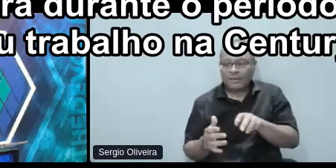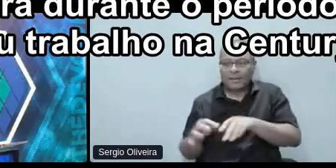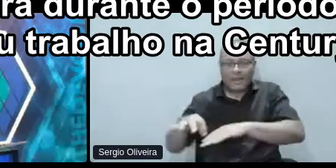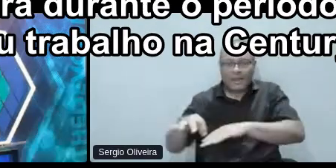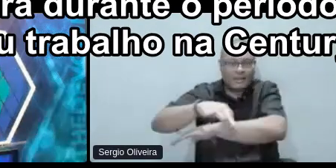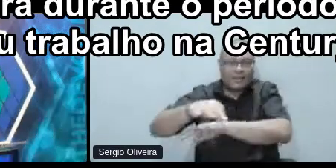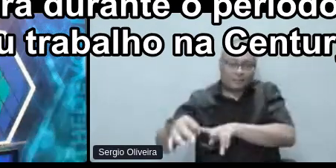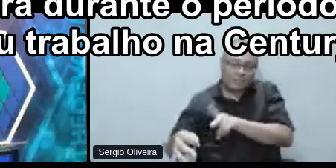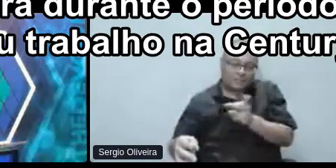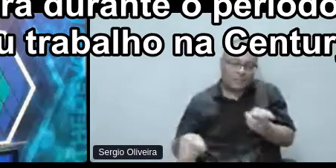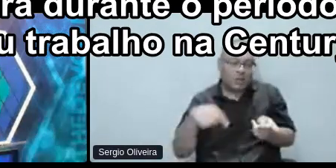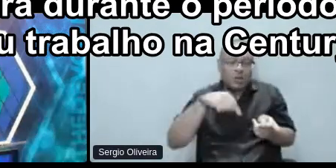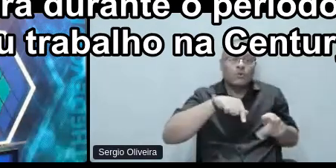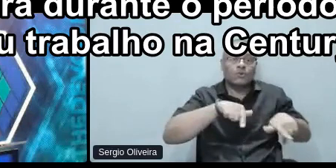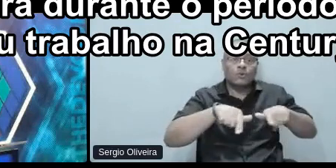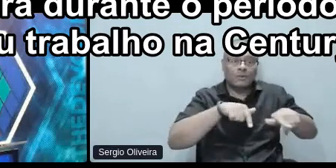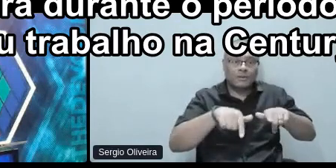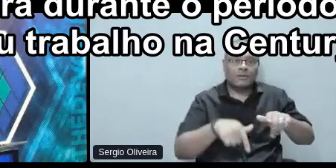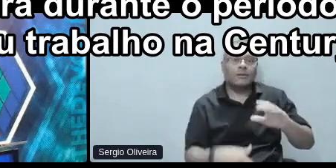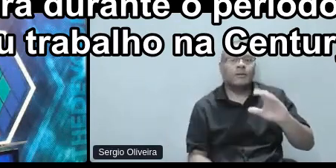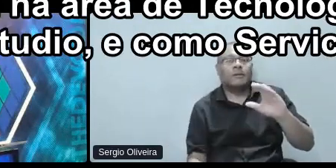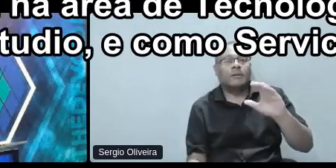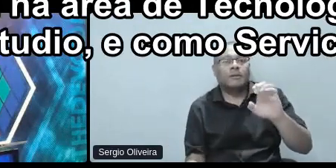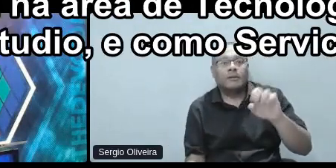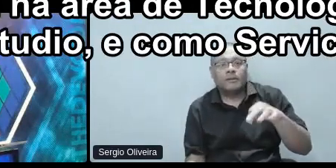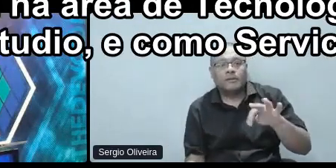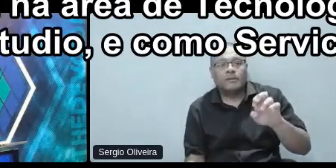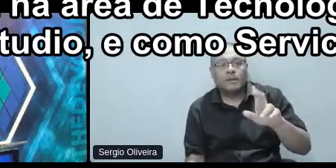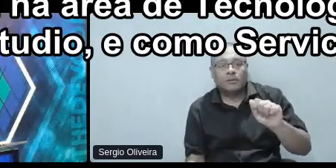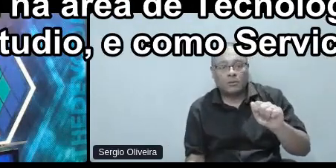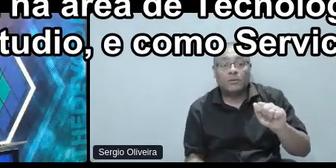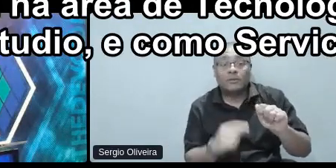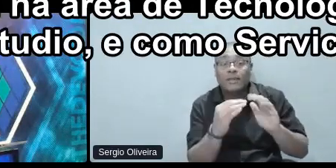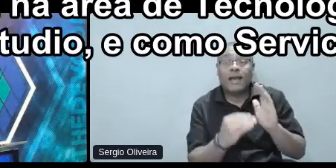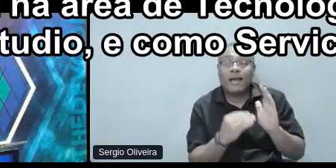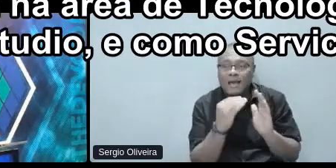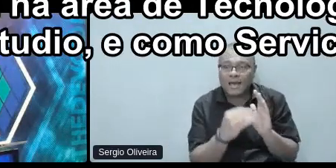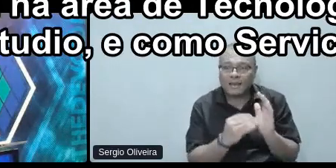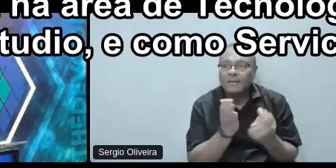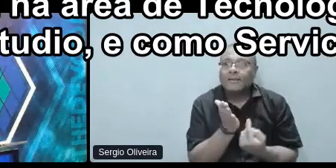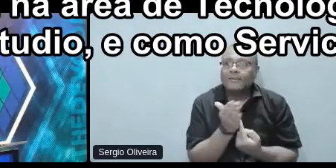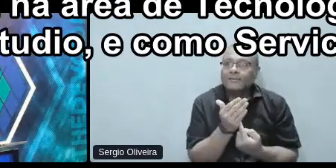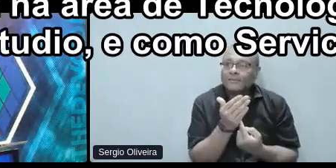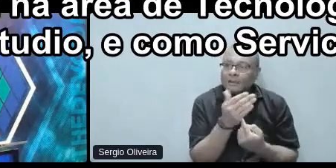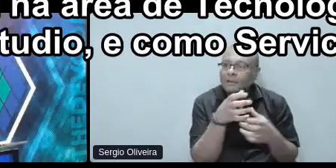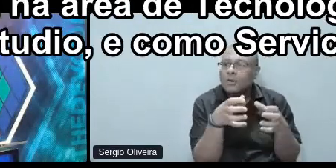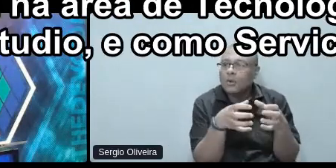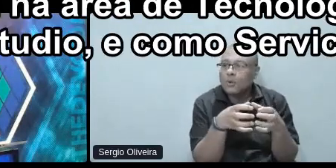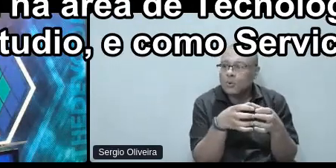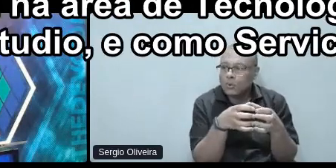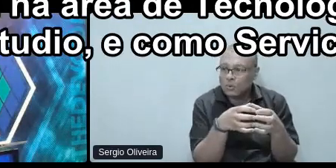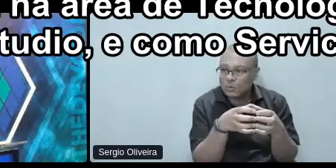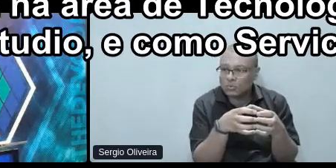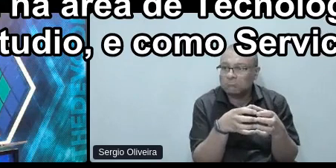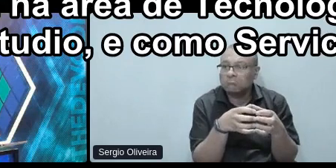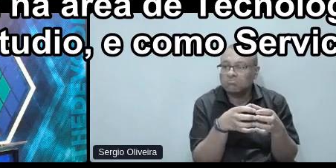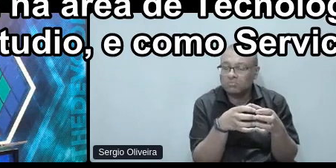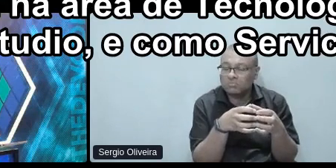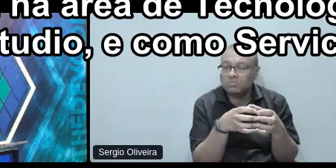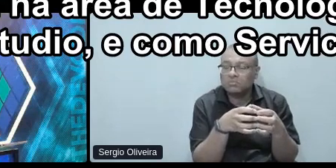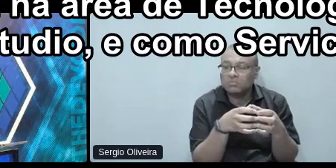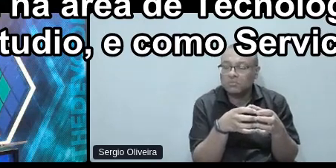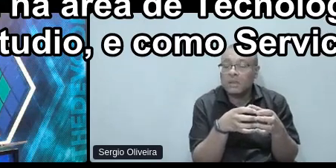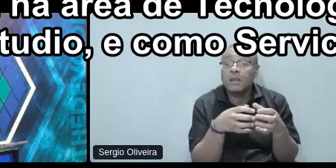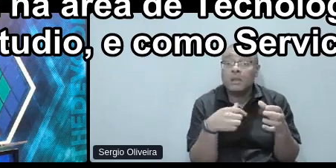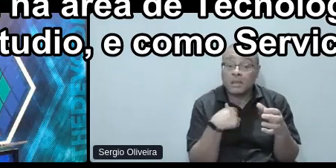e aí hoje eu trabalho na Century, como Service Design, na área de tecnologia, no time do Liquid Studio, e